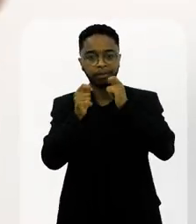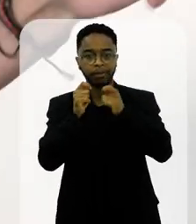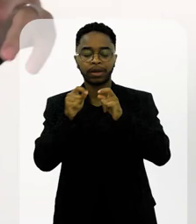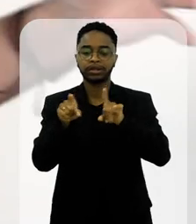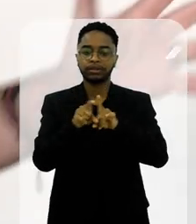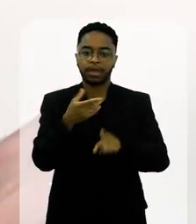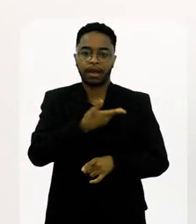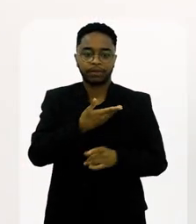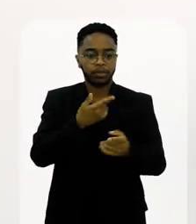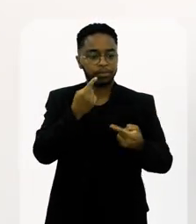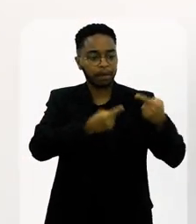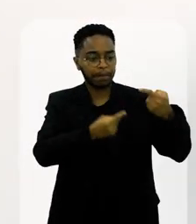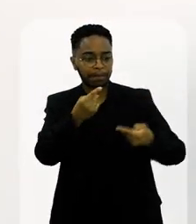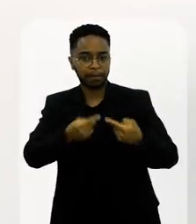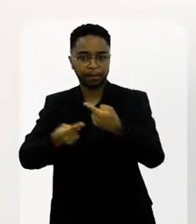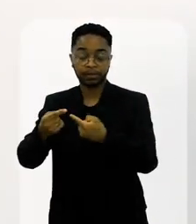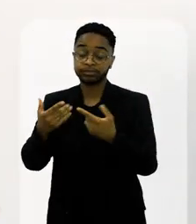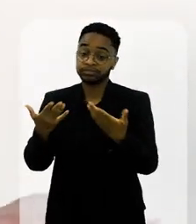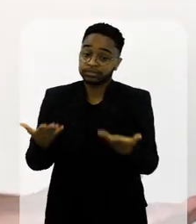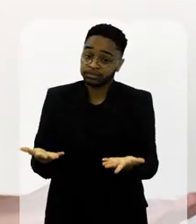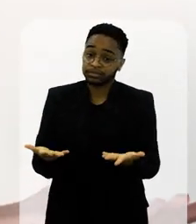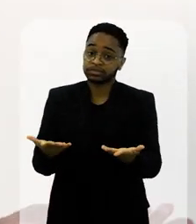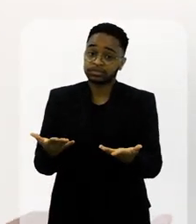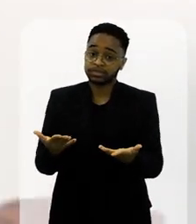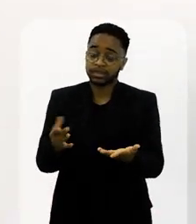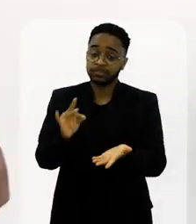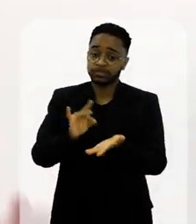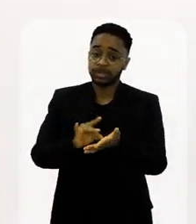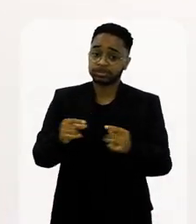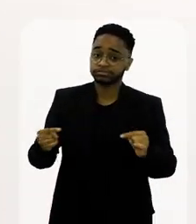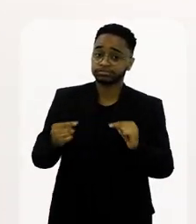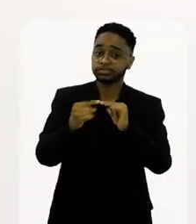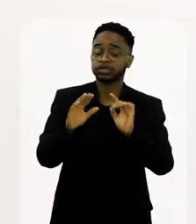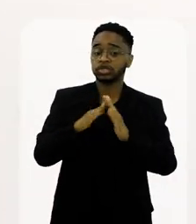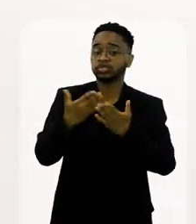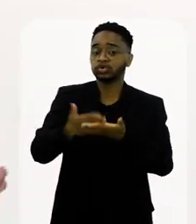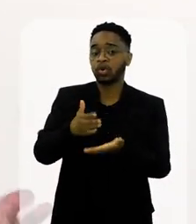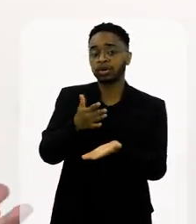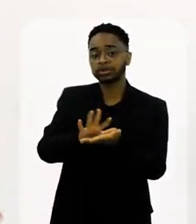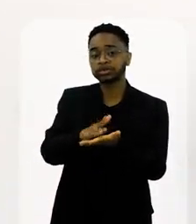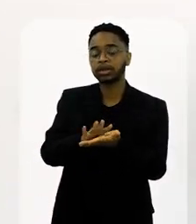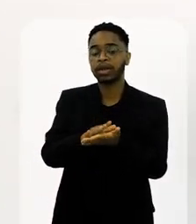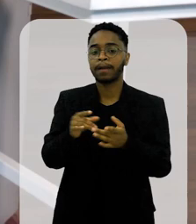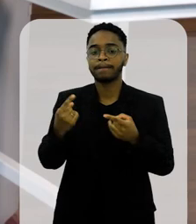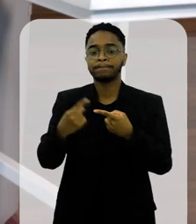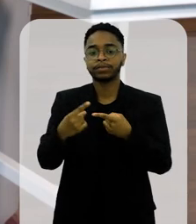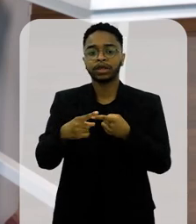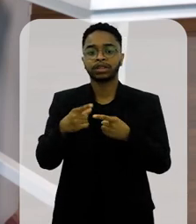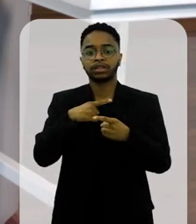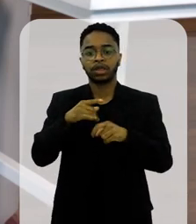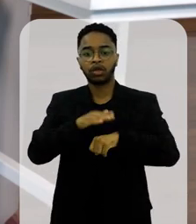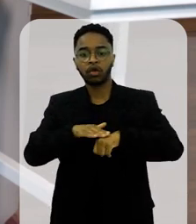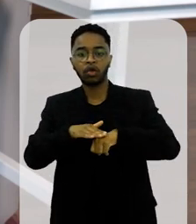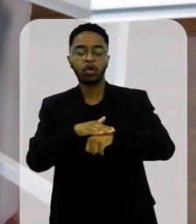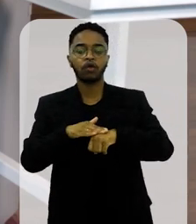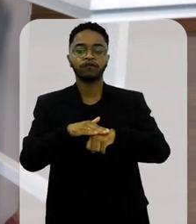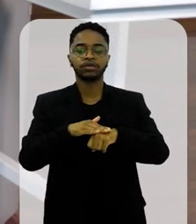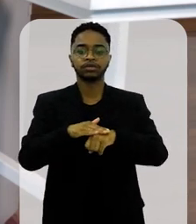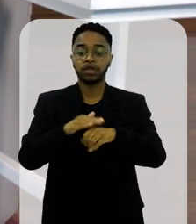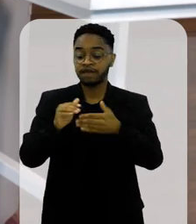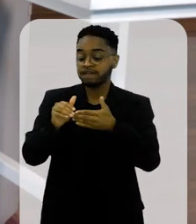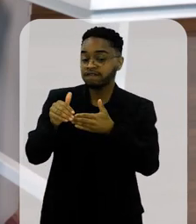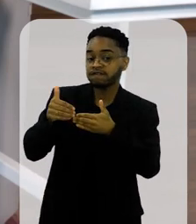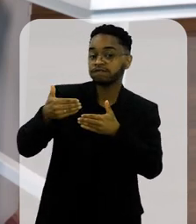assunto entre amigos, em roda de amigos. Então, cara, isso é a escola de samba, né? A escola de samba pautando a conversa